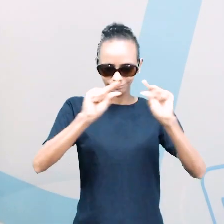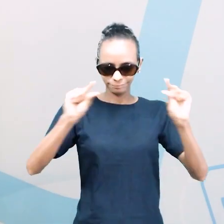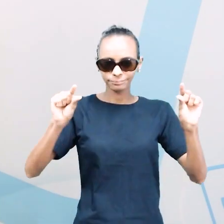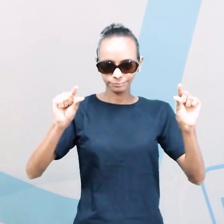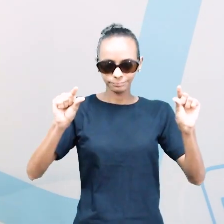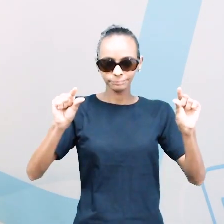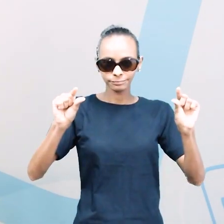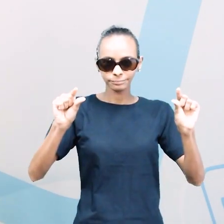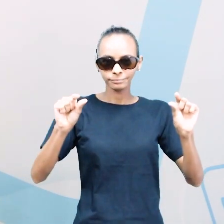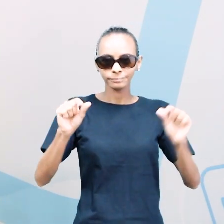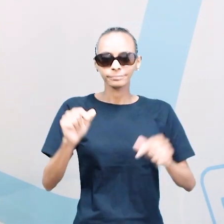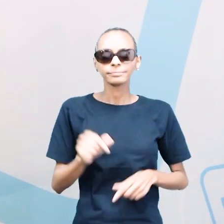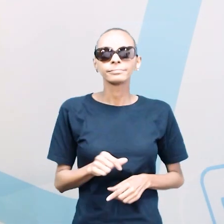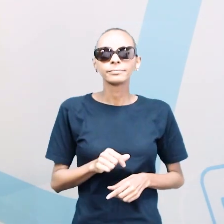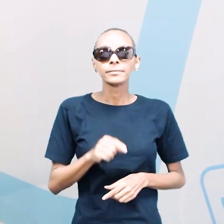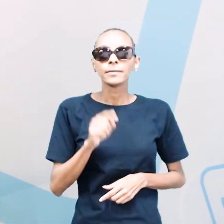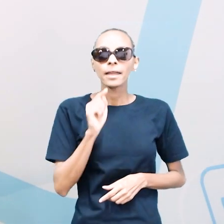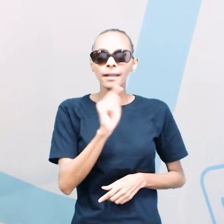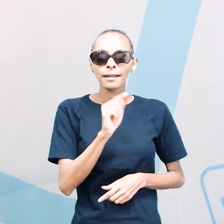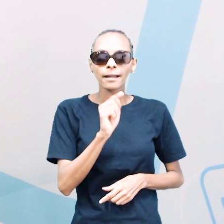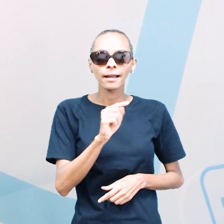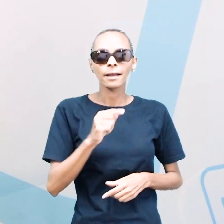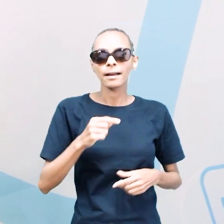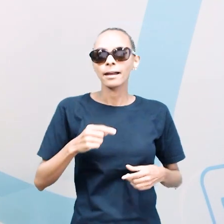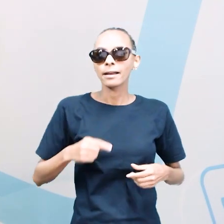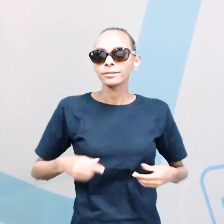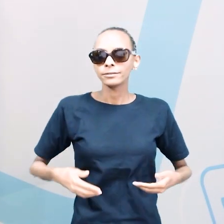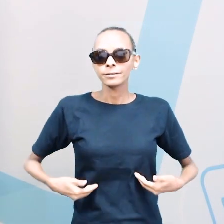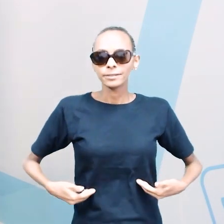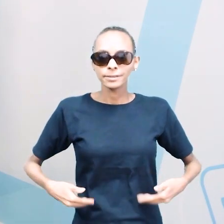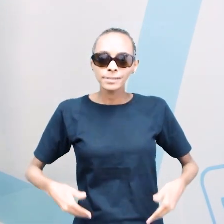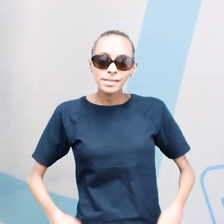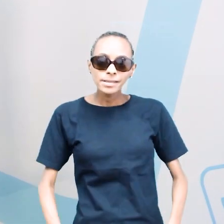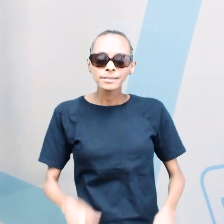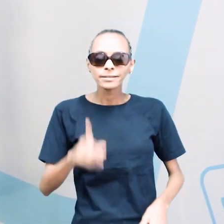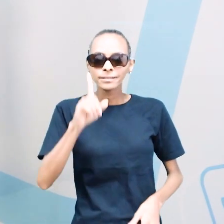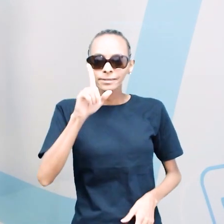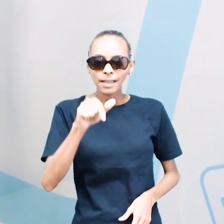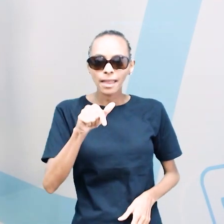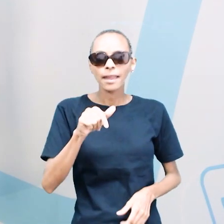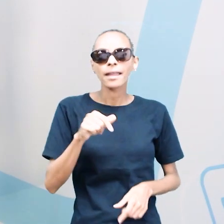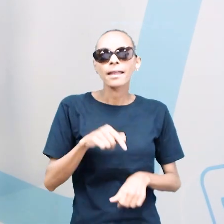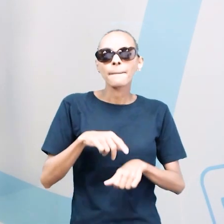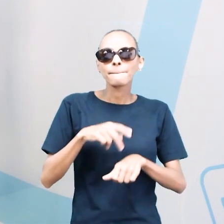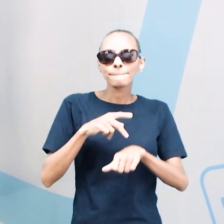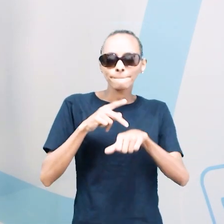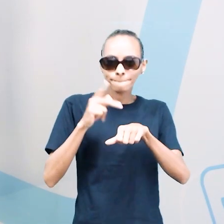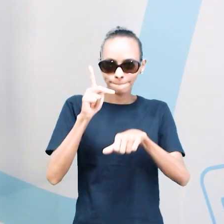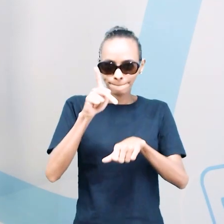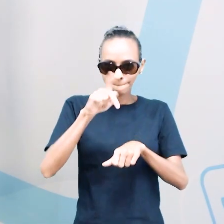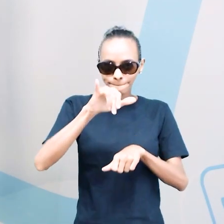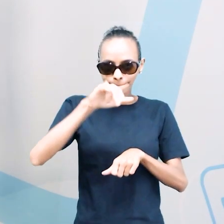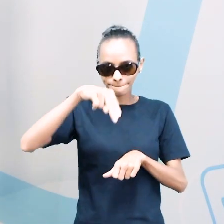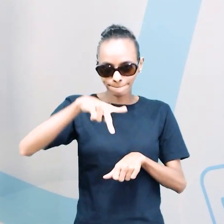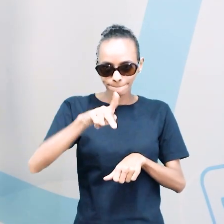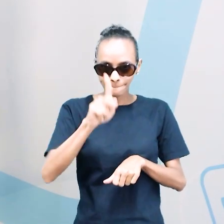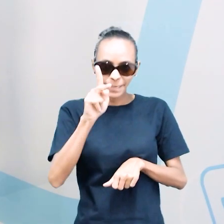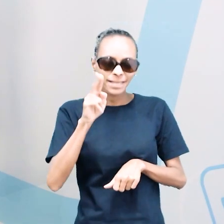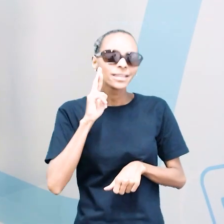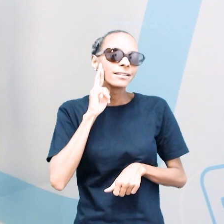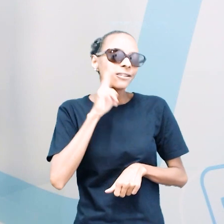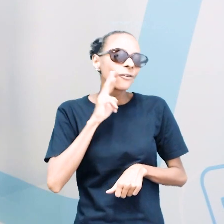é a blue jeans skirt. Pink leather pants.